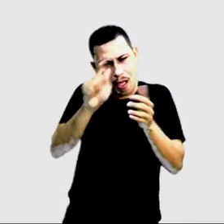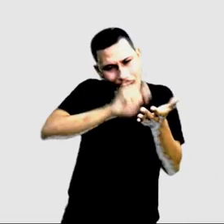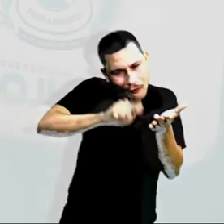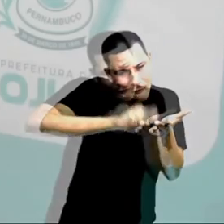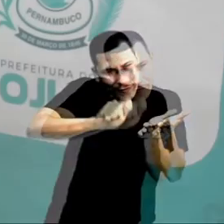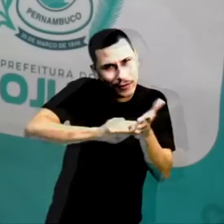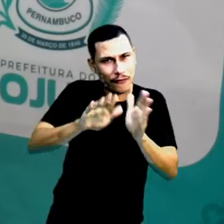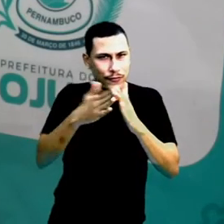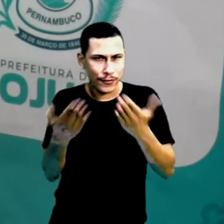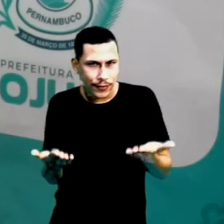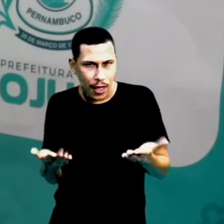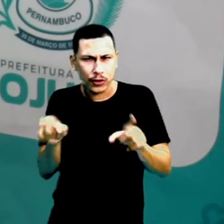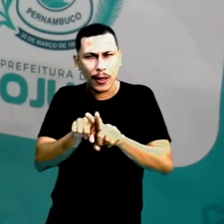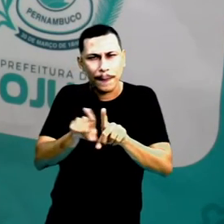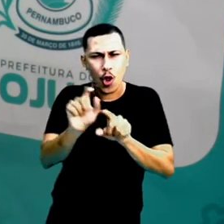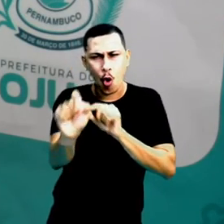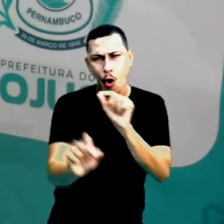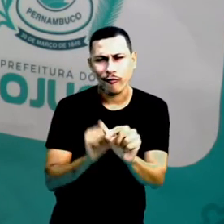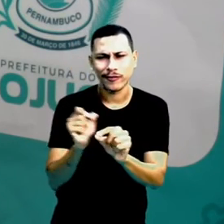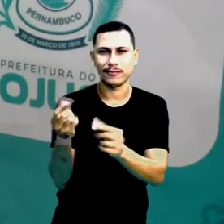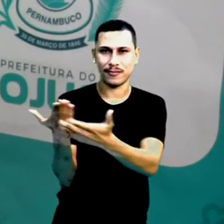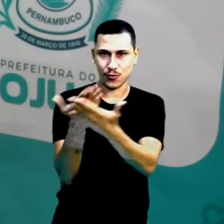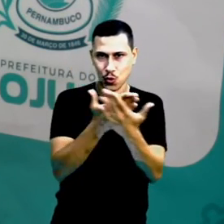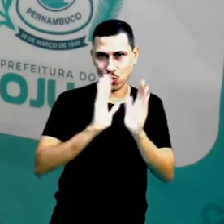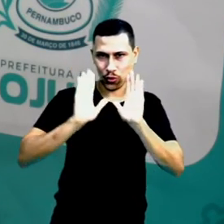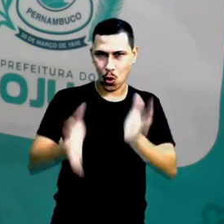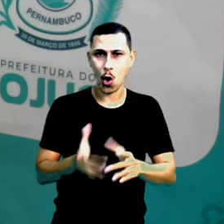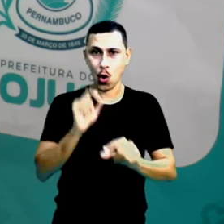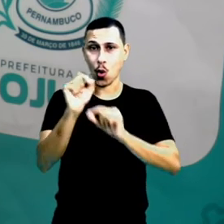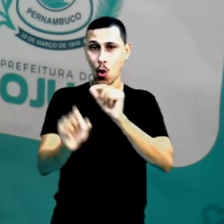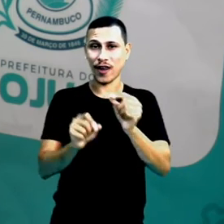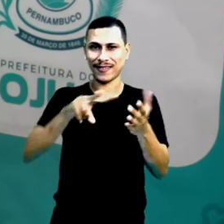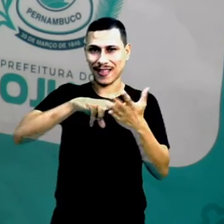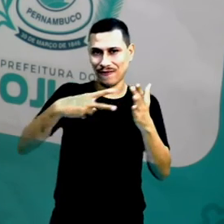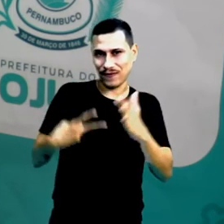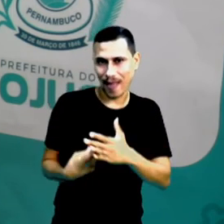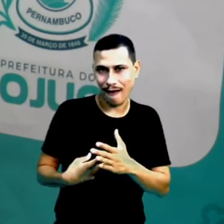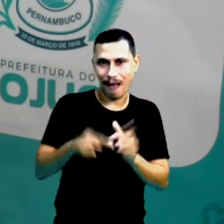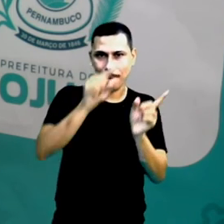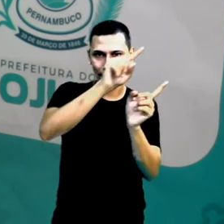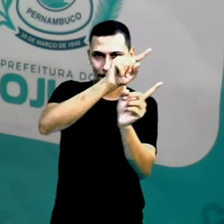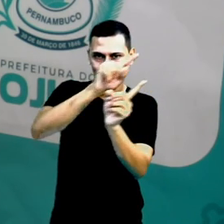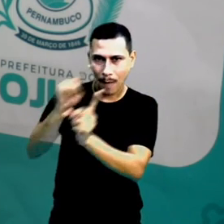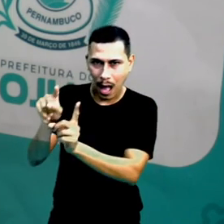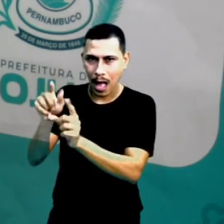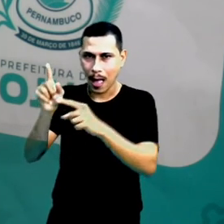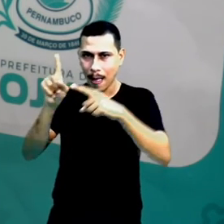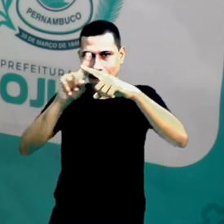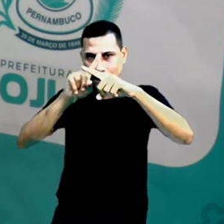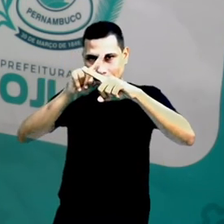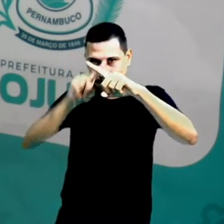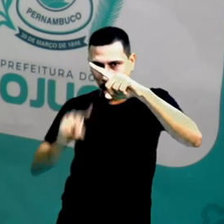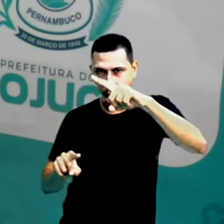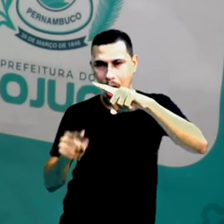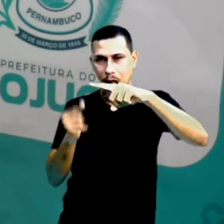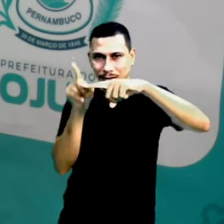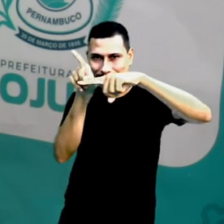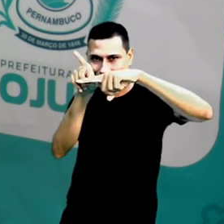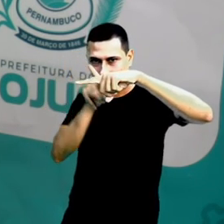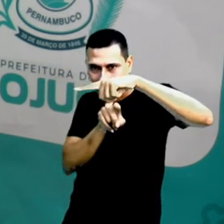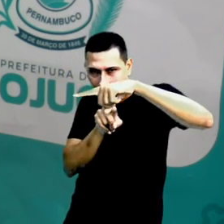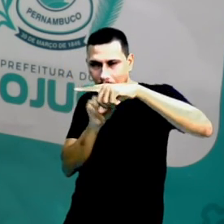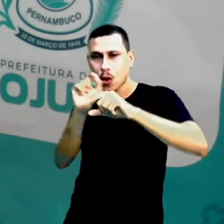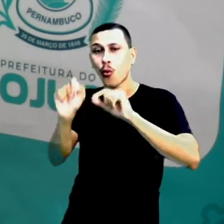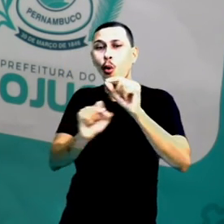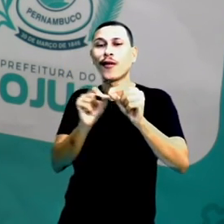caderno sobre tudo que a gente viu na nossa aula de hoje. O que são retas paralelas? O que são as retas concorrentes e as retas